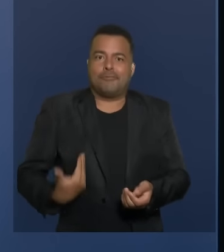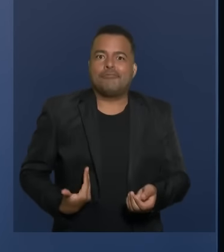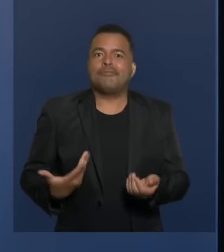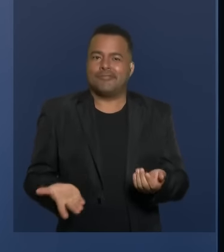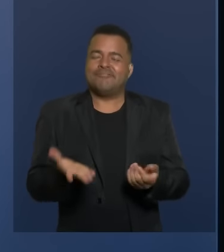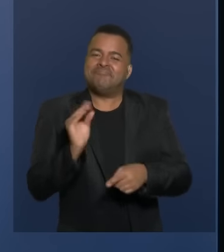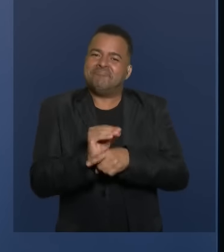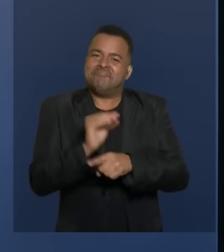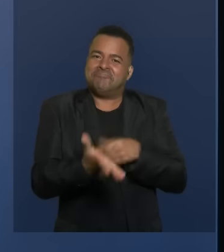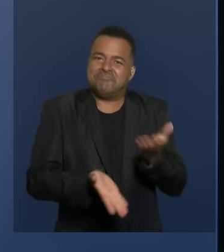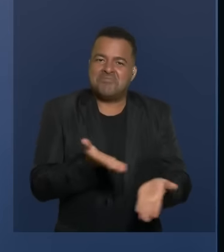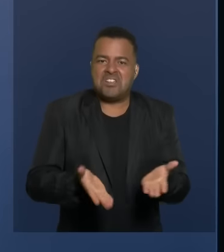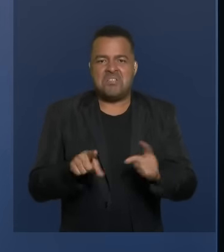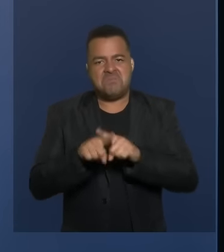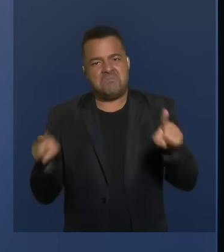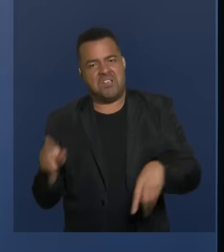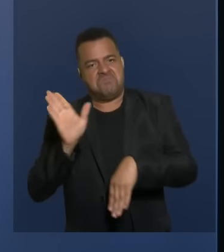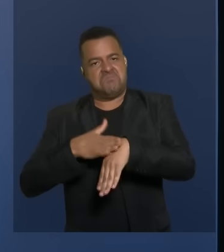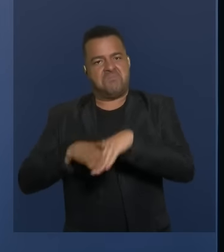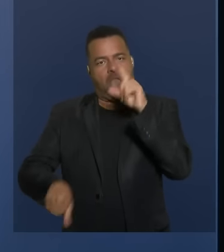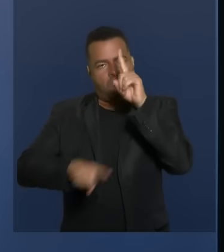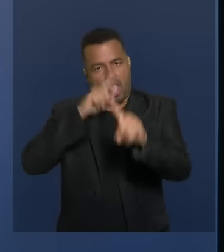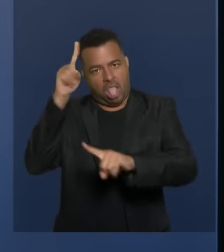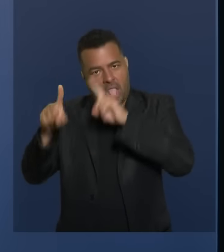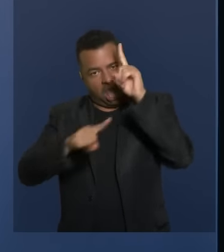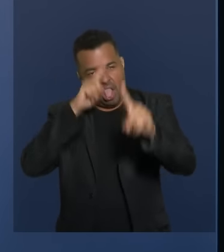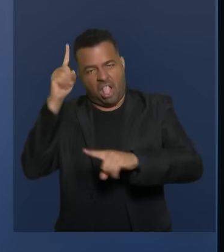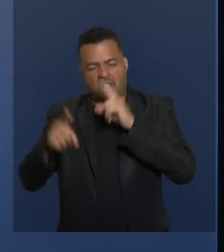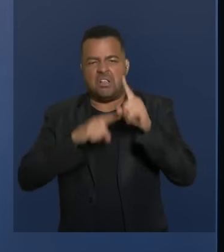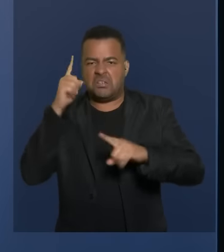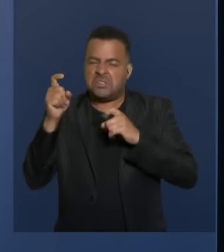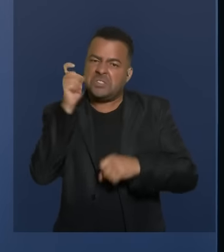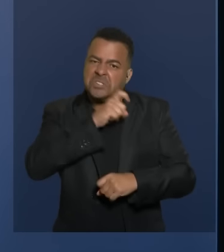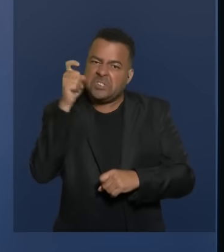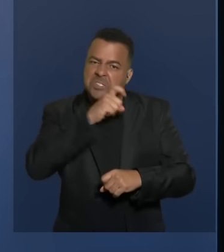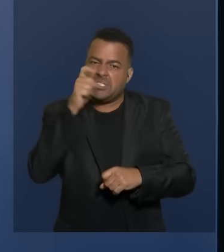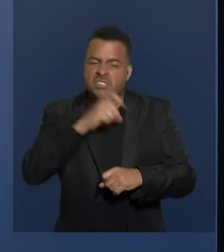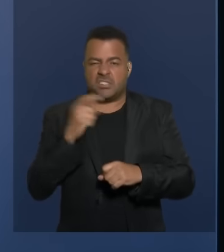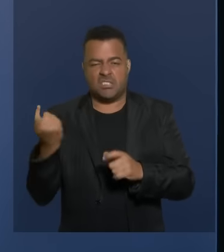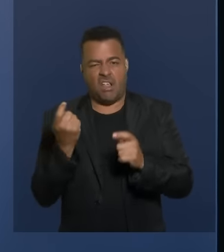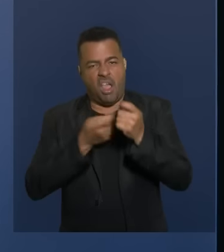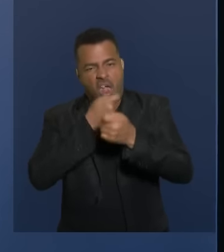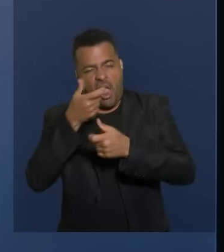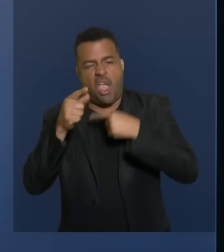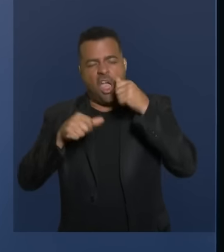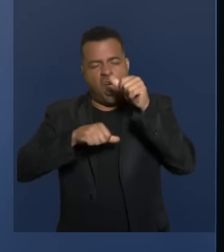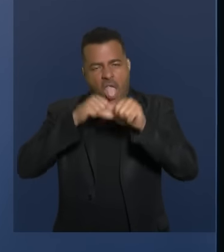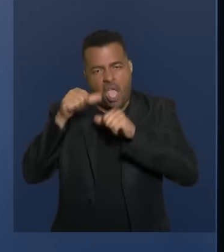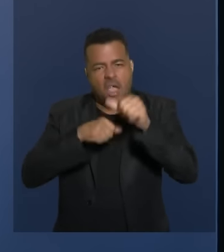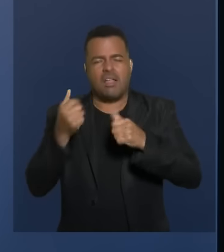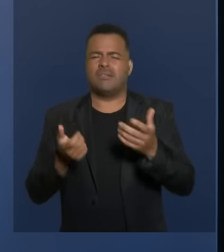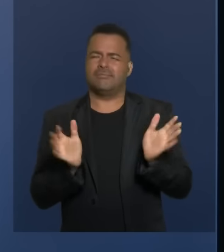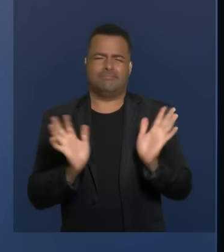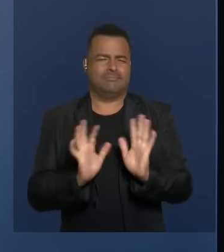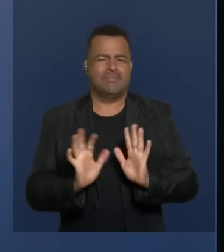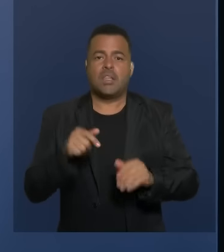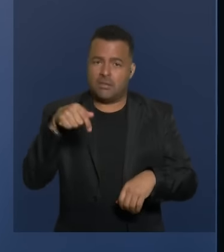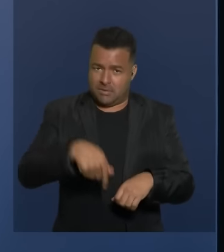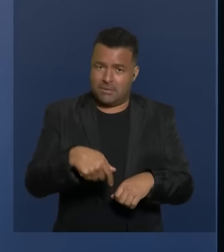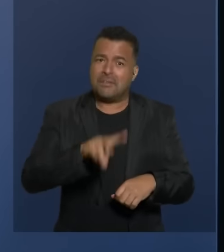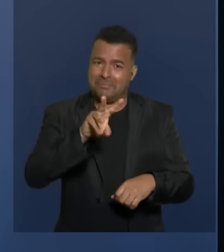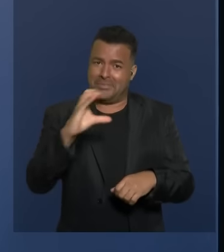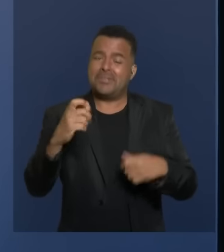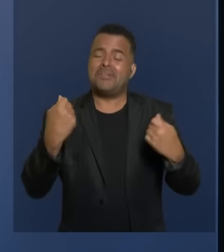não inventando as neiras aqui, nesse debate. O povo de Conquista merece todo o